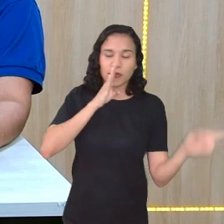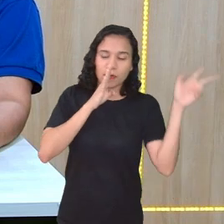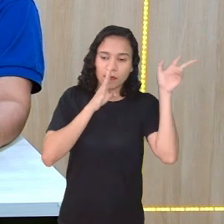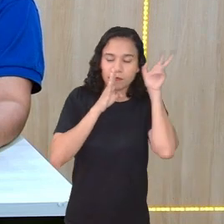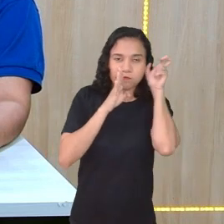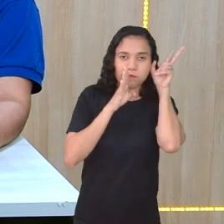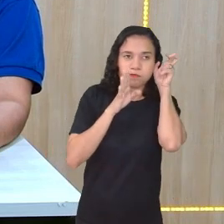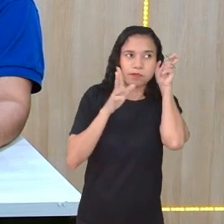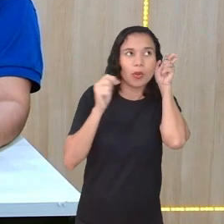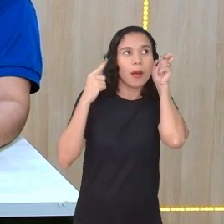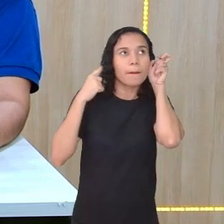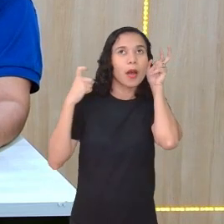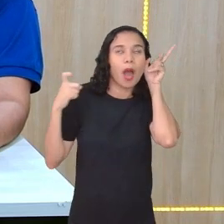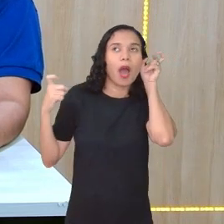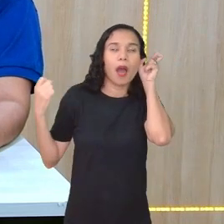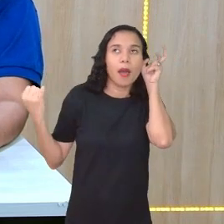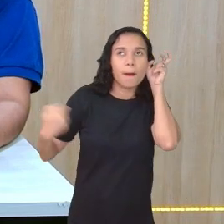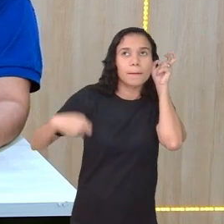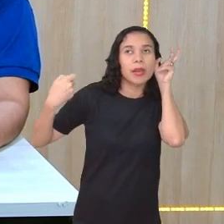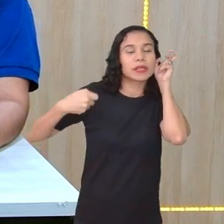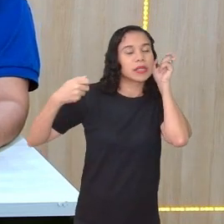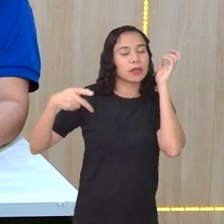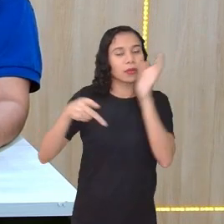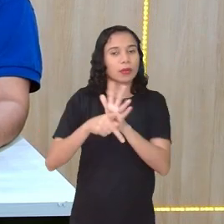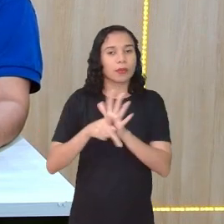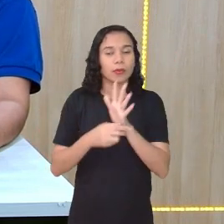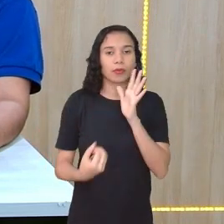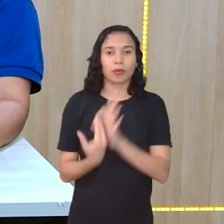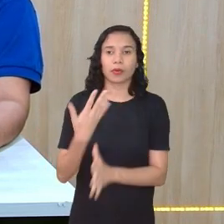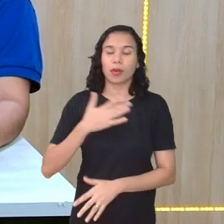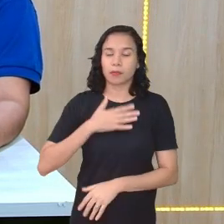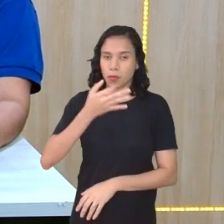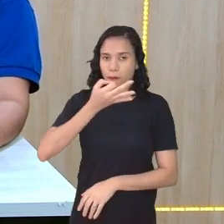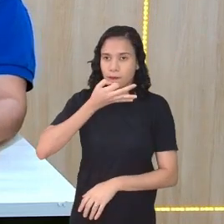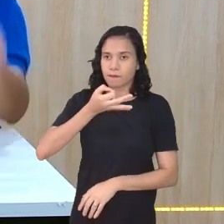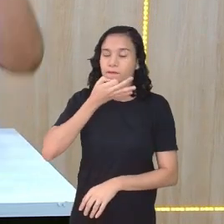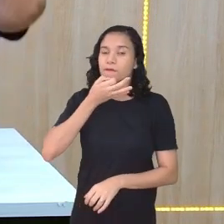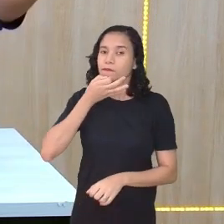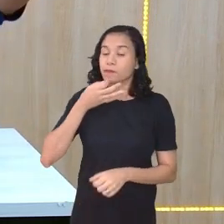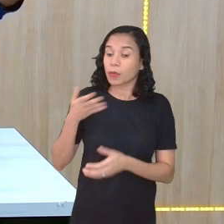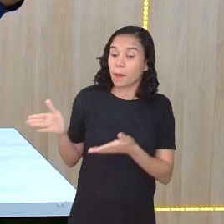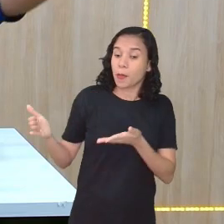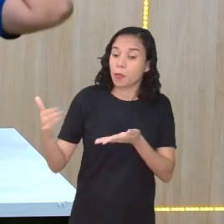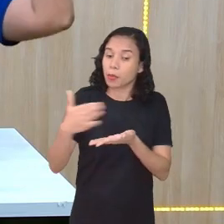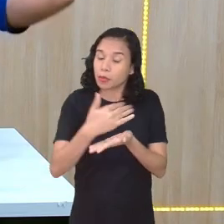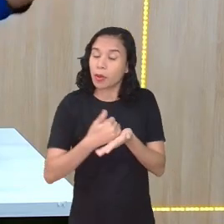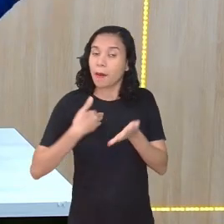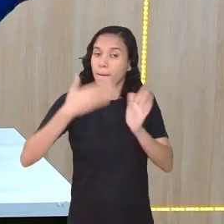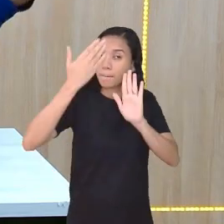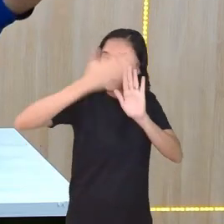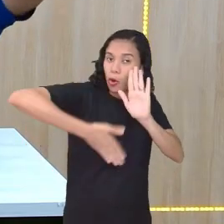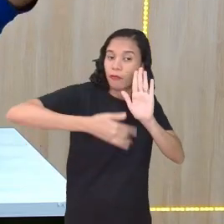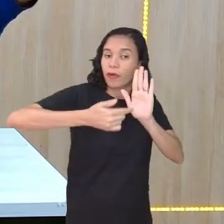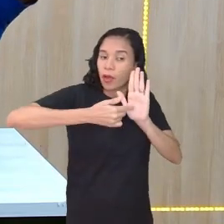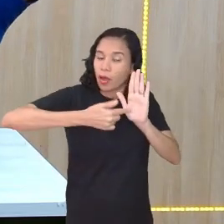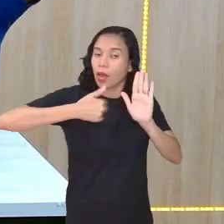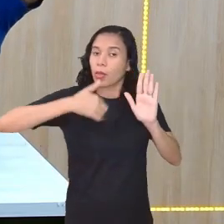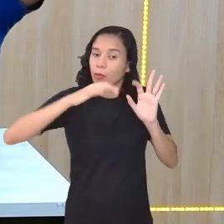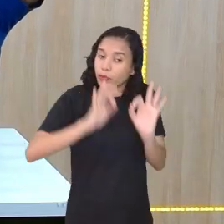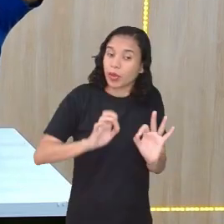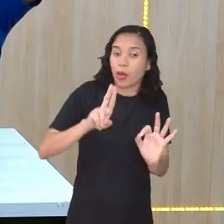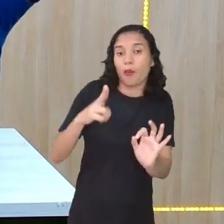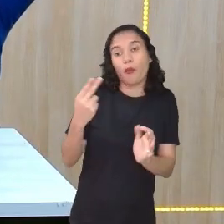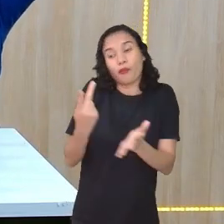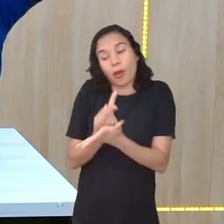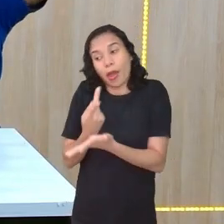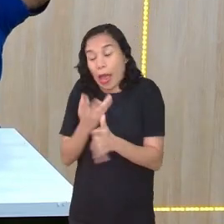me resguardar de ter que formar a minha própria opinião, de ter que buscar as minhas fontes, de ter que provar que eu estou certo ou errado,